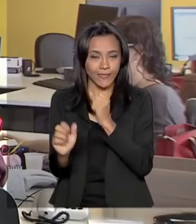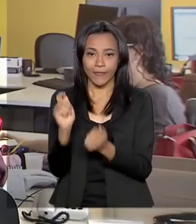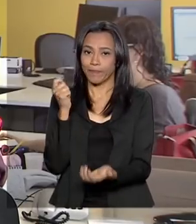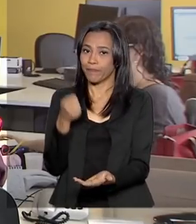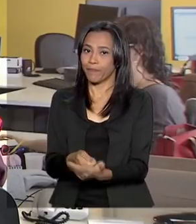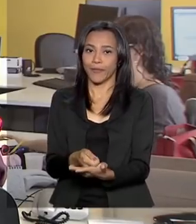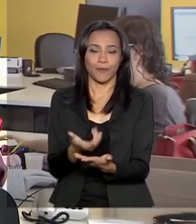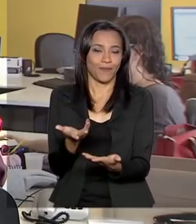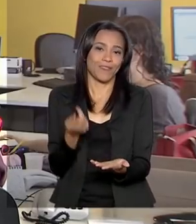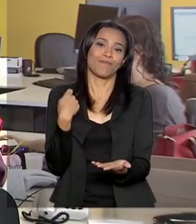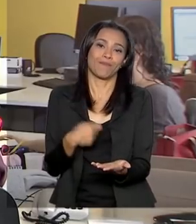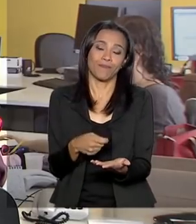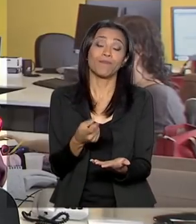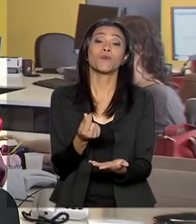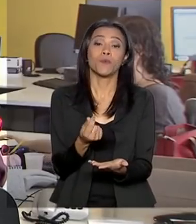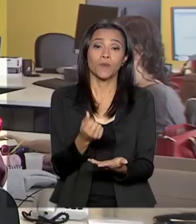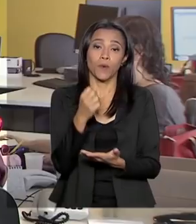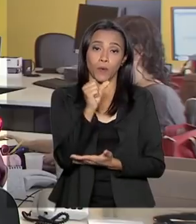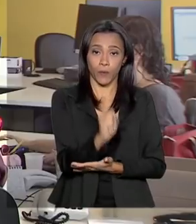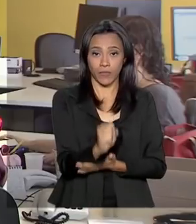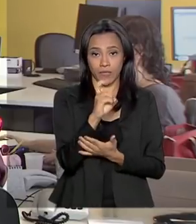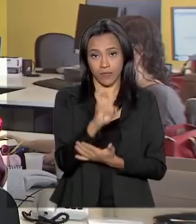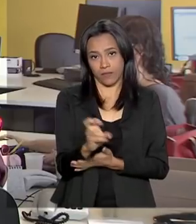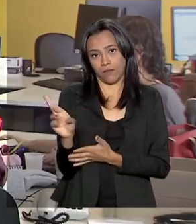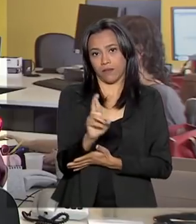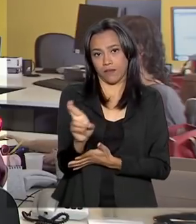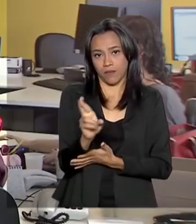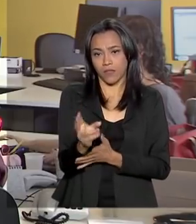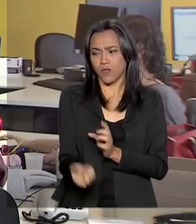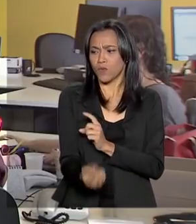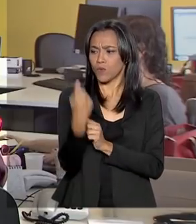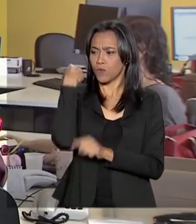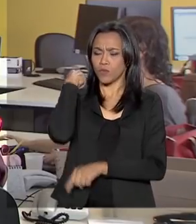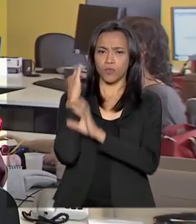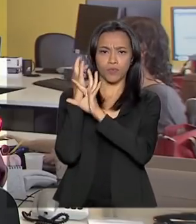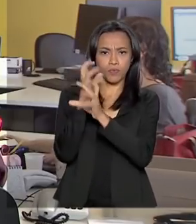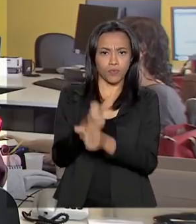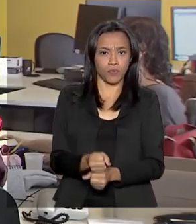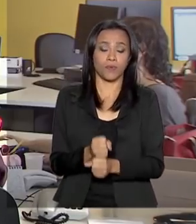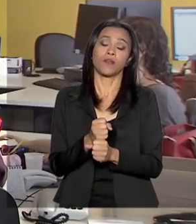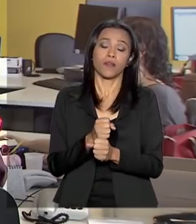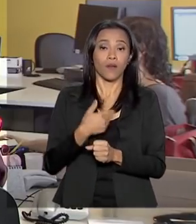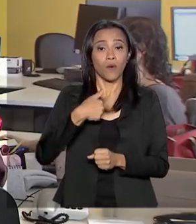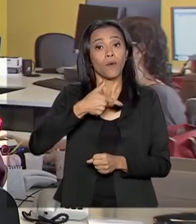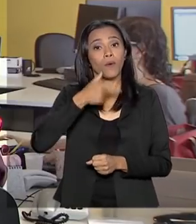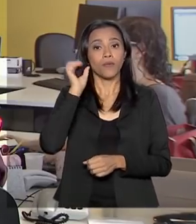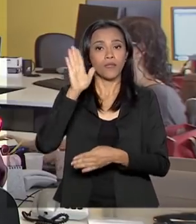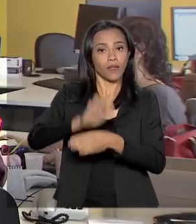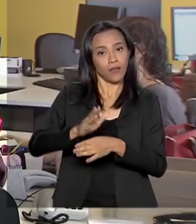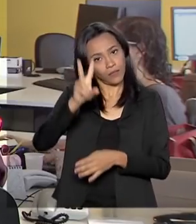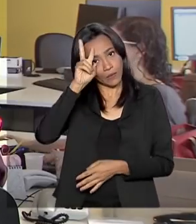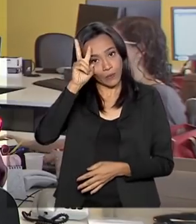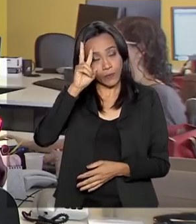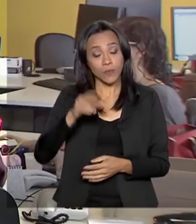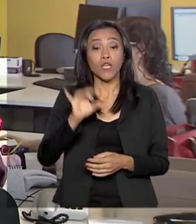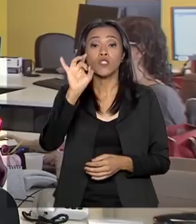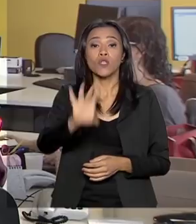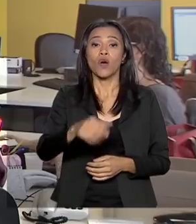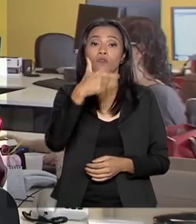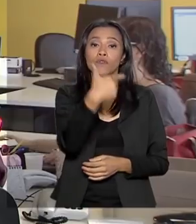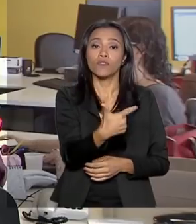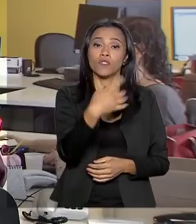taxa de inscrição, que custa R 85. No último balanço do Inep, no final da tarde de ontem, segunda-feira, apenas 24